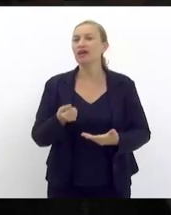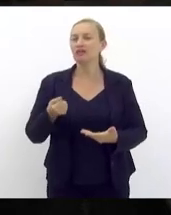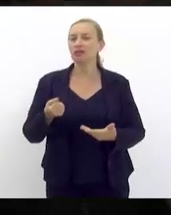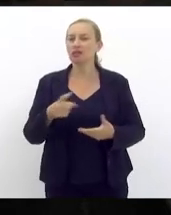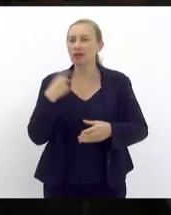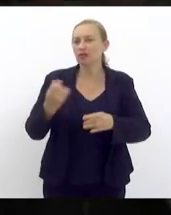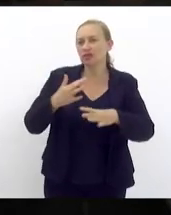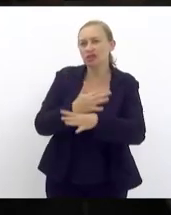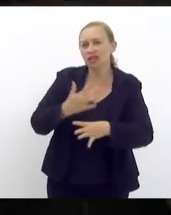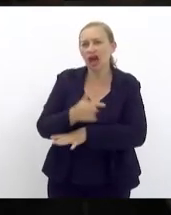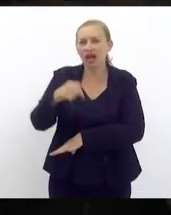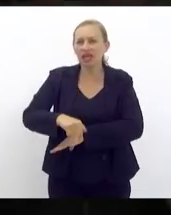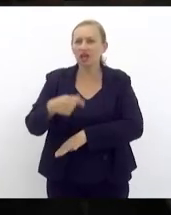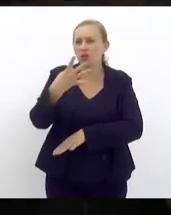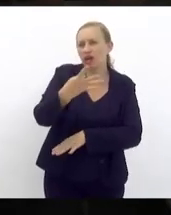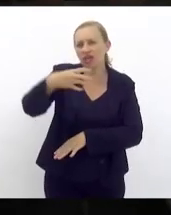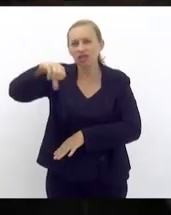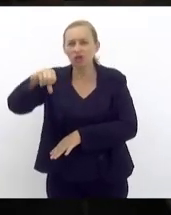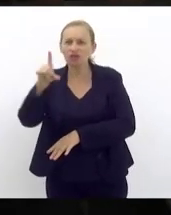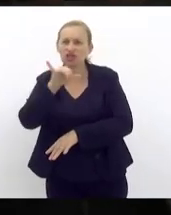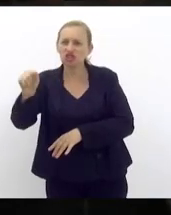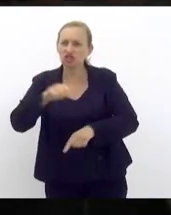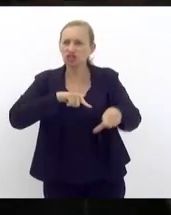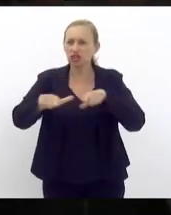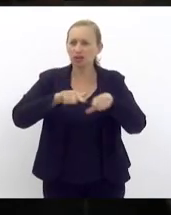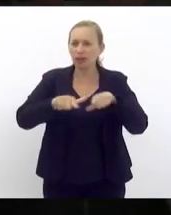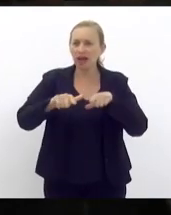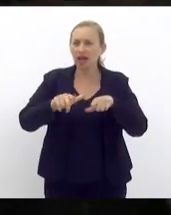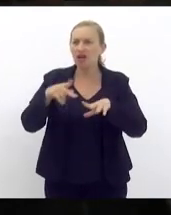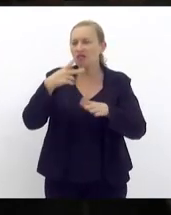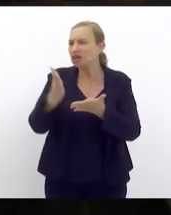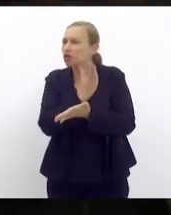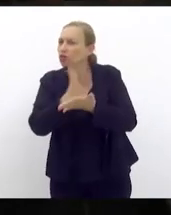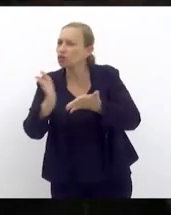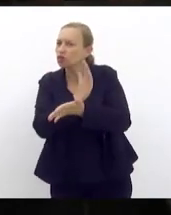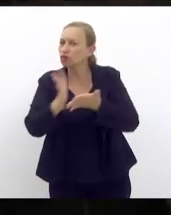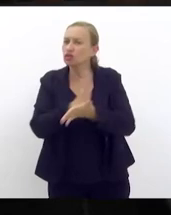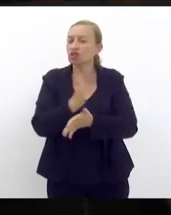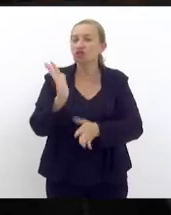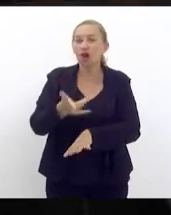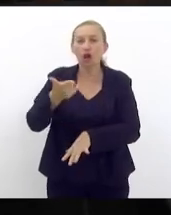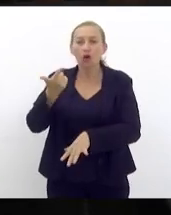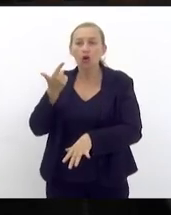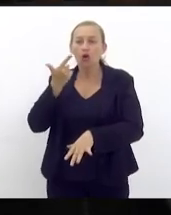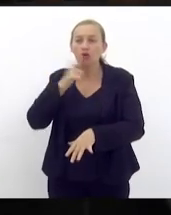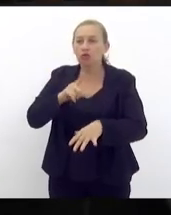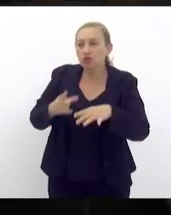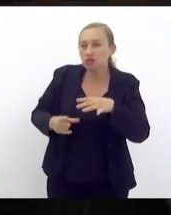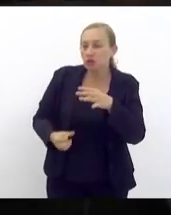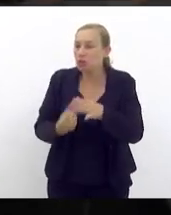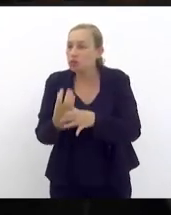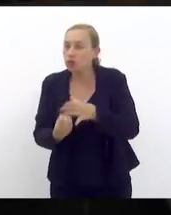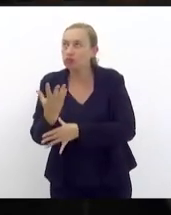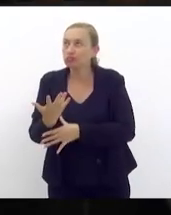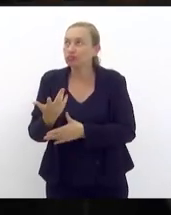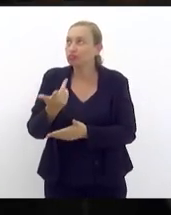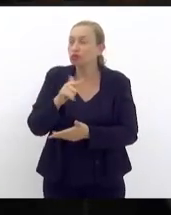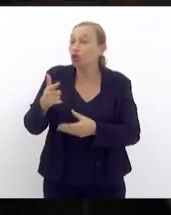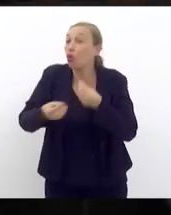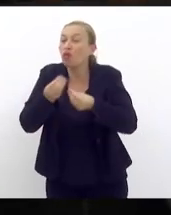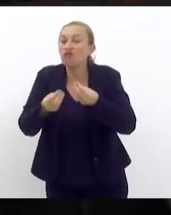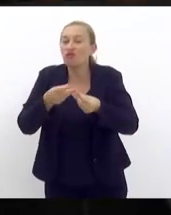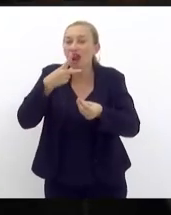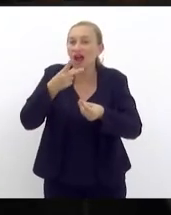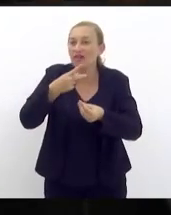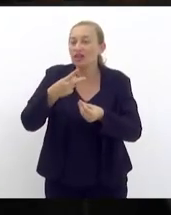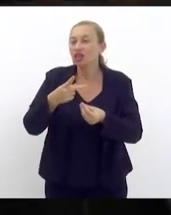eu vou fazer um balanço dos 49 dias de mandato falar de algumas coisas que a gente já conseguiu produzir não dá tempo de falar de todas mas